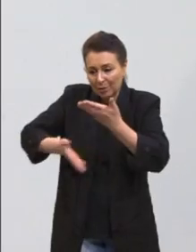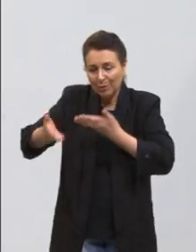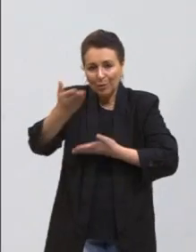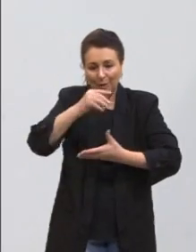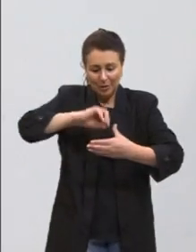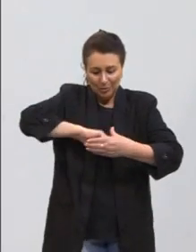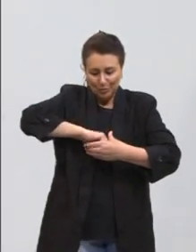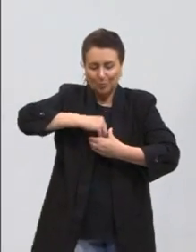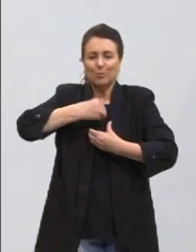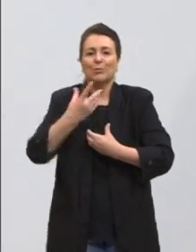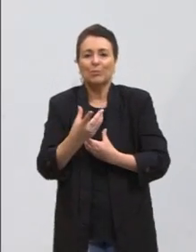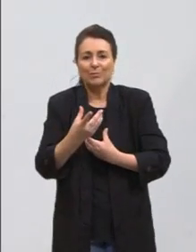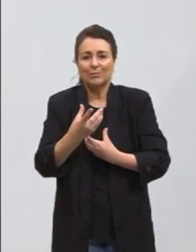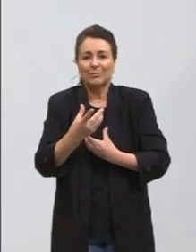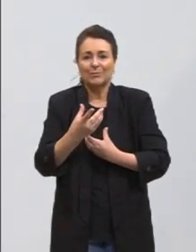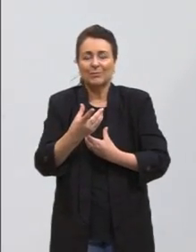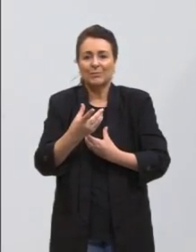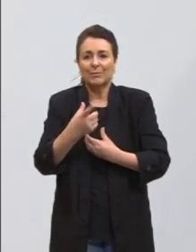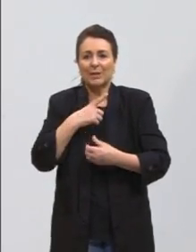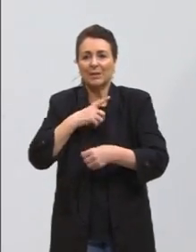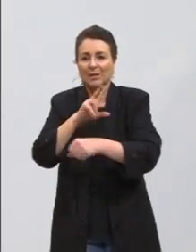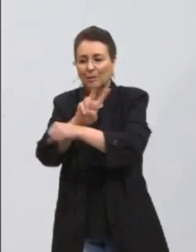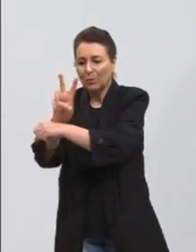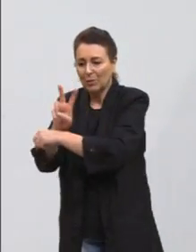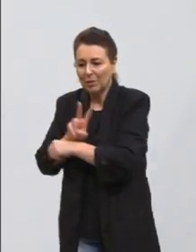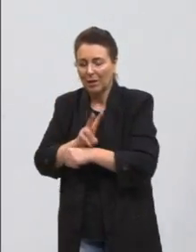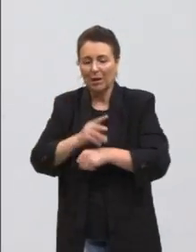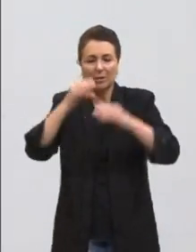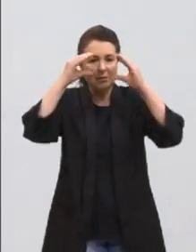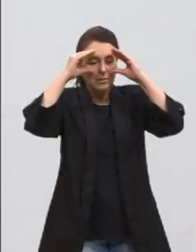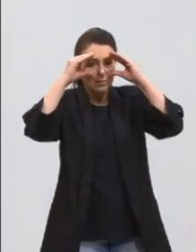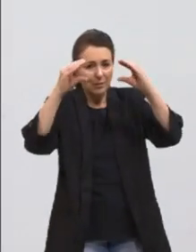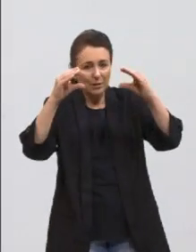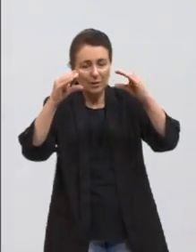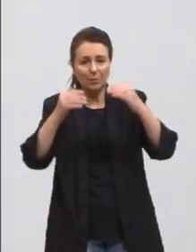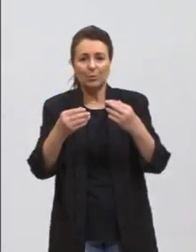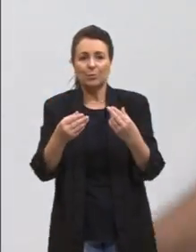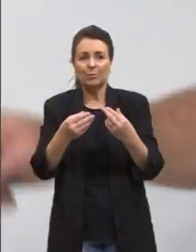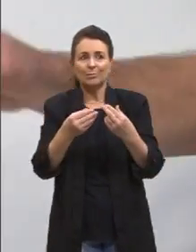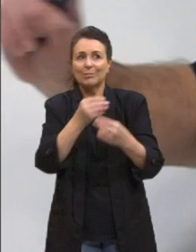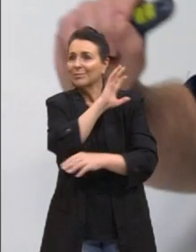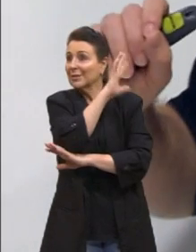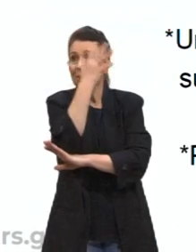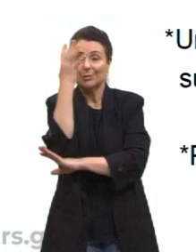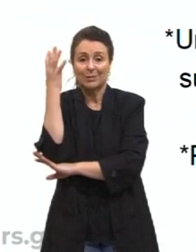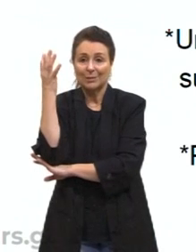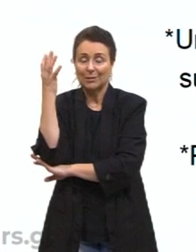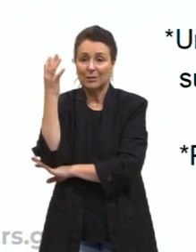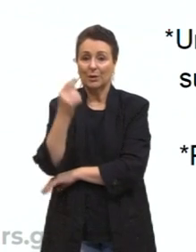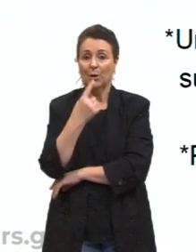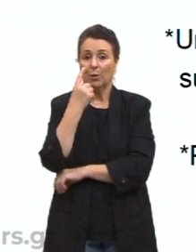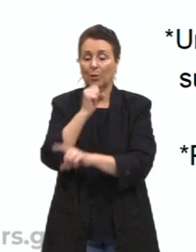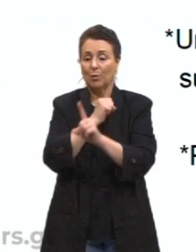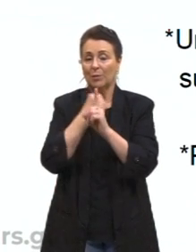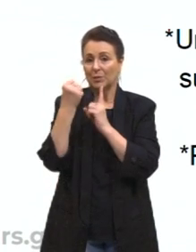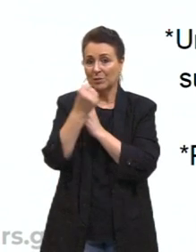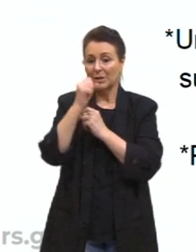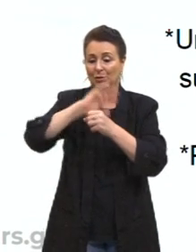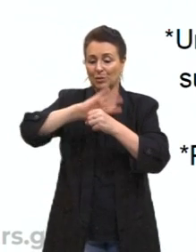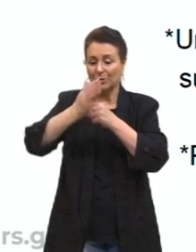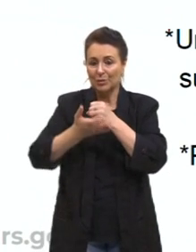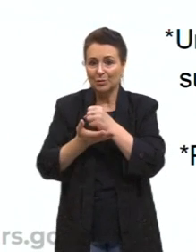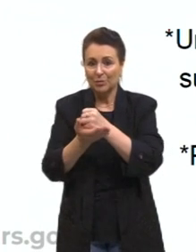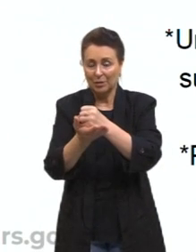criar esse cuidado, né? Esse respeito à questão da natureza. Uma sociedade sustentável